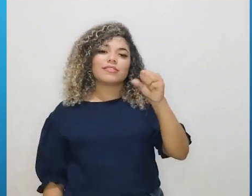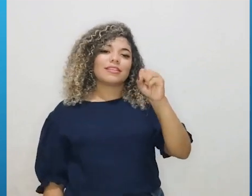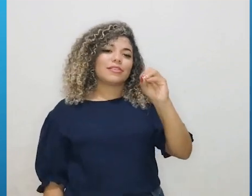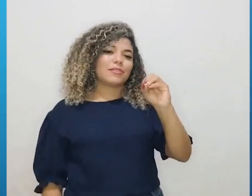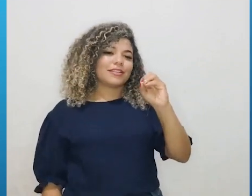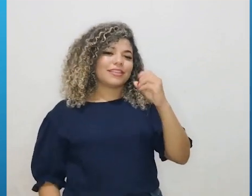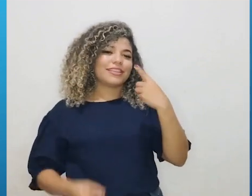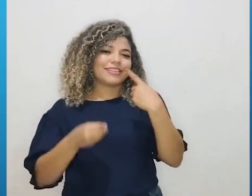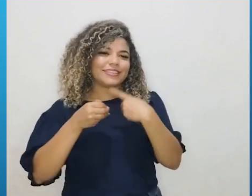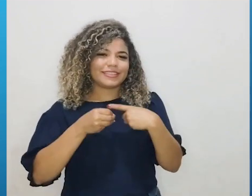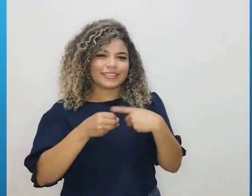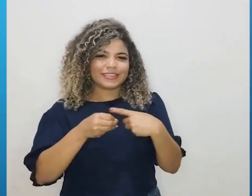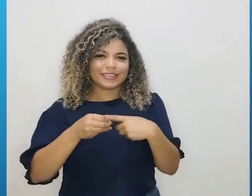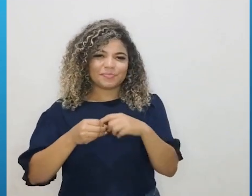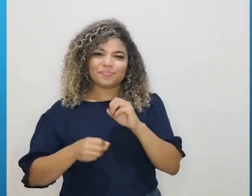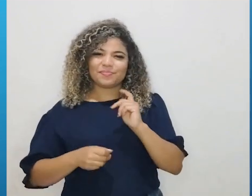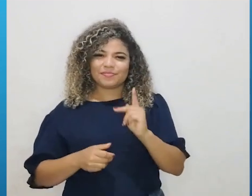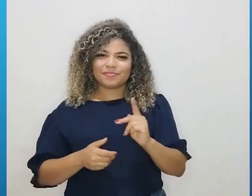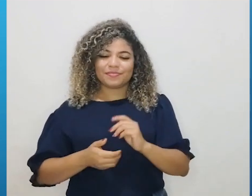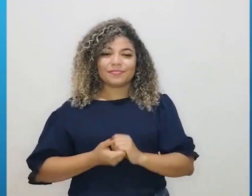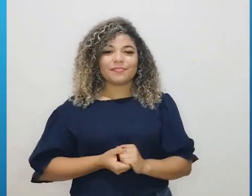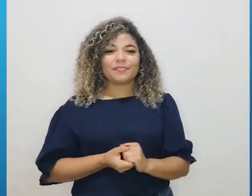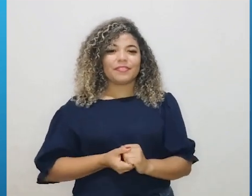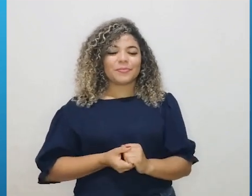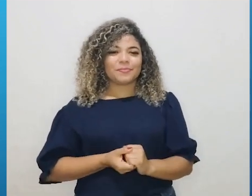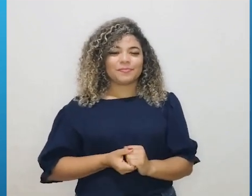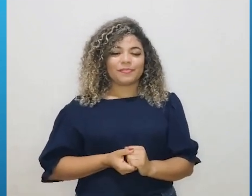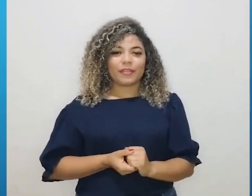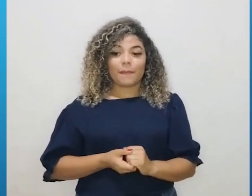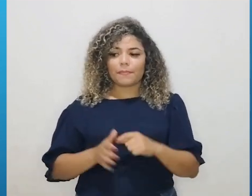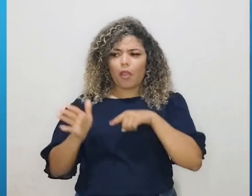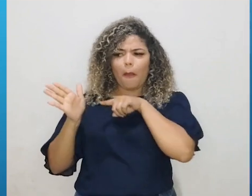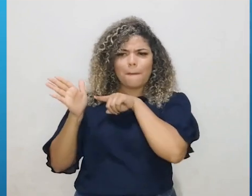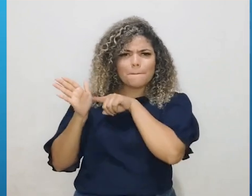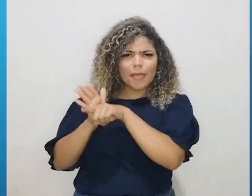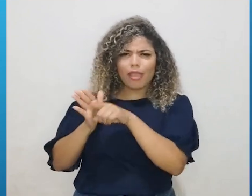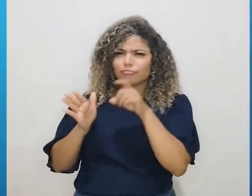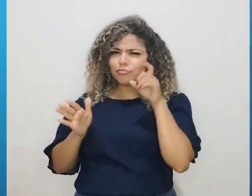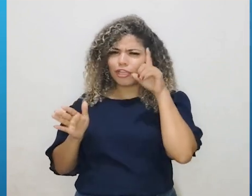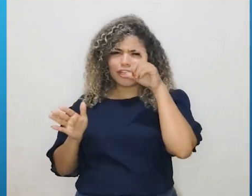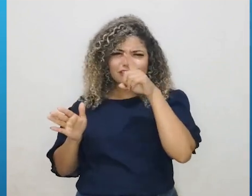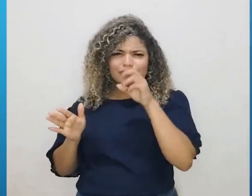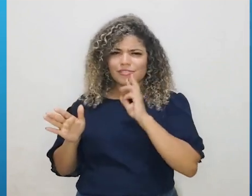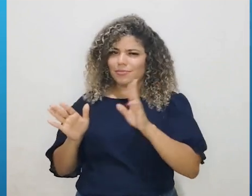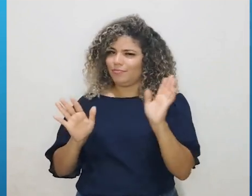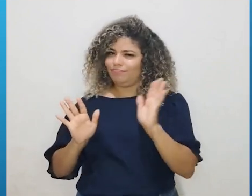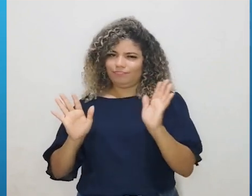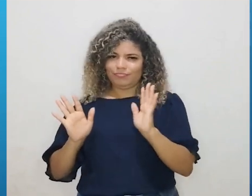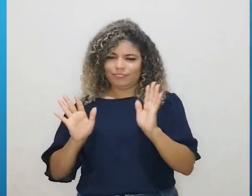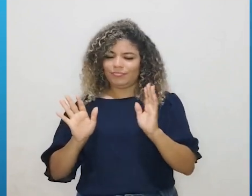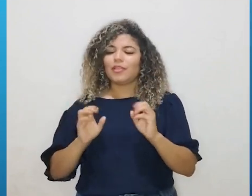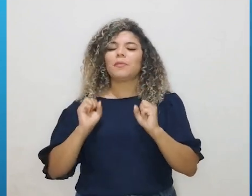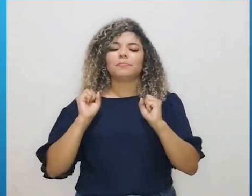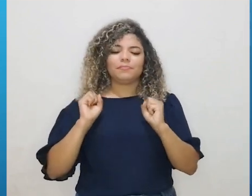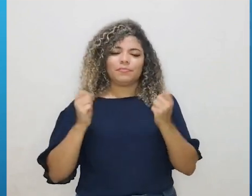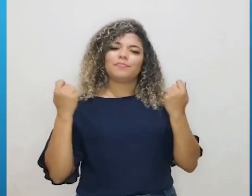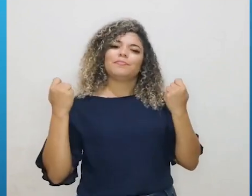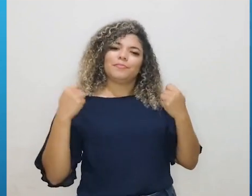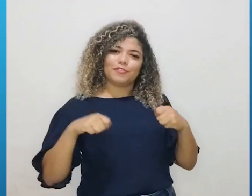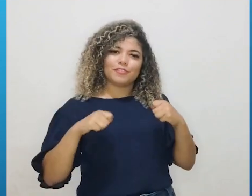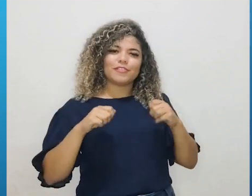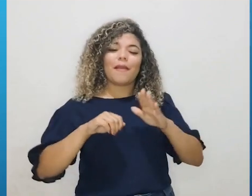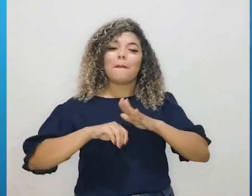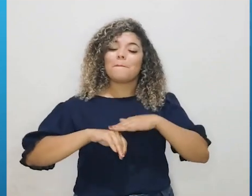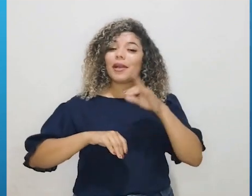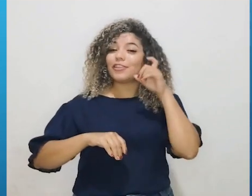cidades. Beleza? Então, não é uma questão difícil de se fazer as contas. Você observa que é